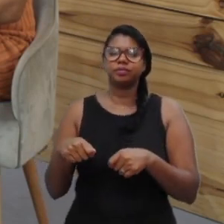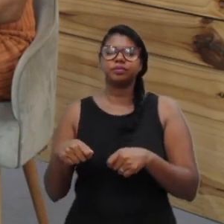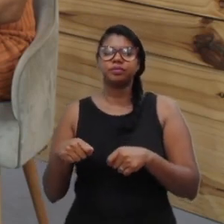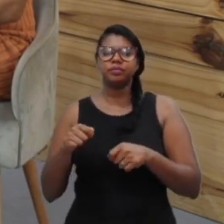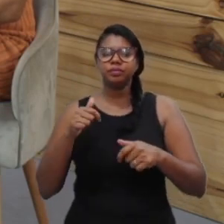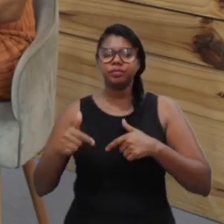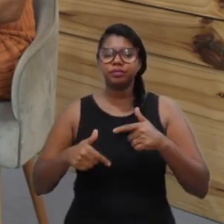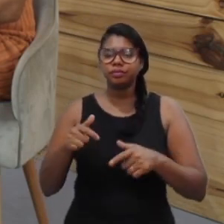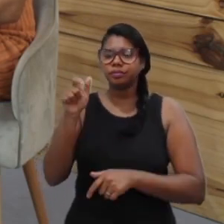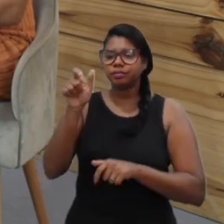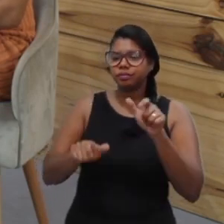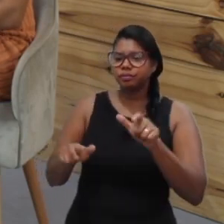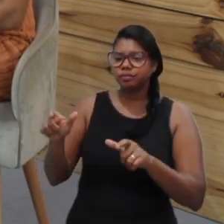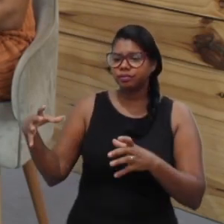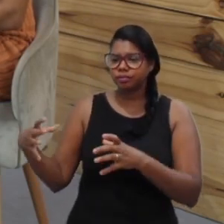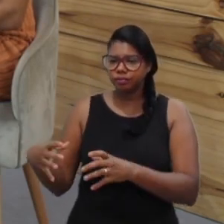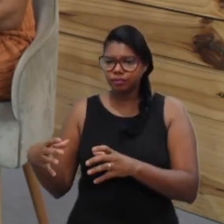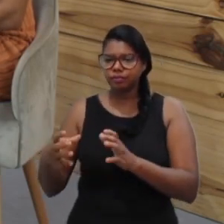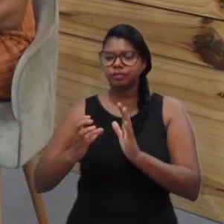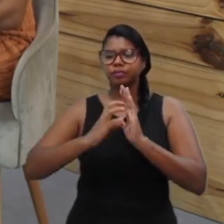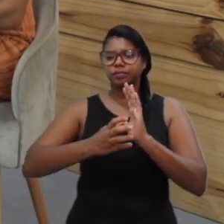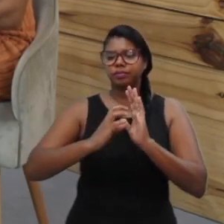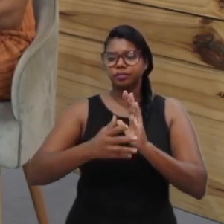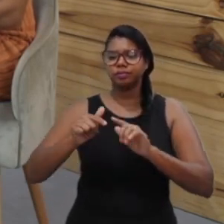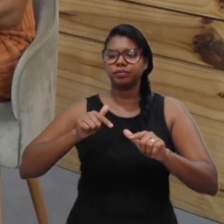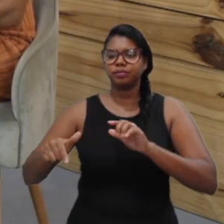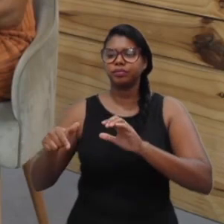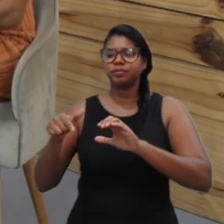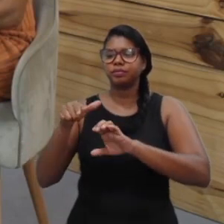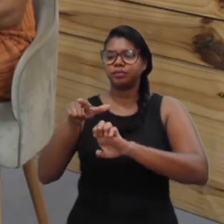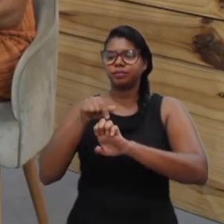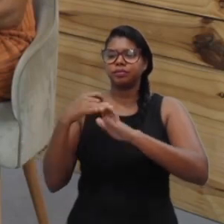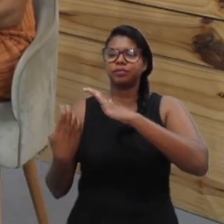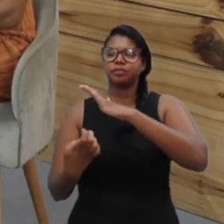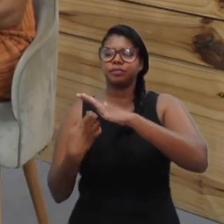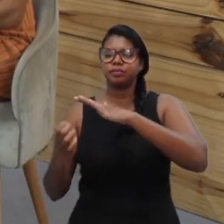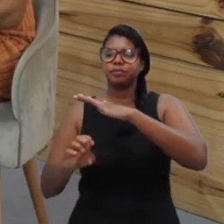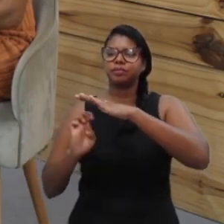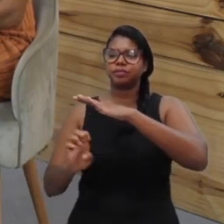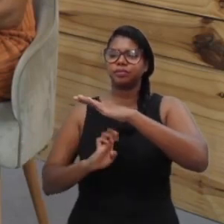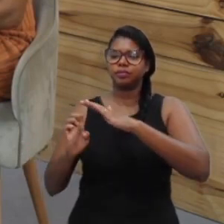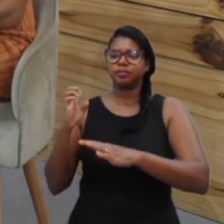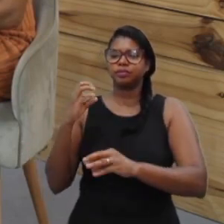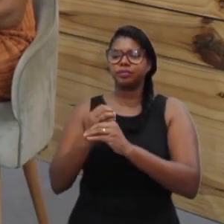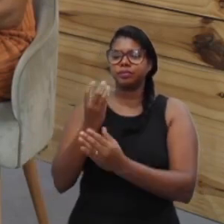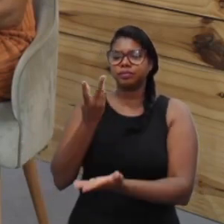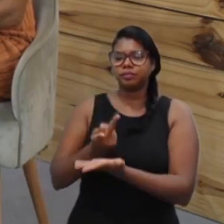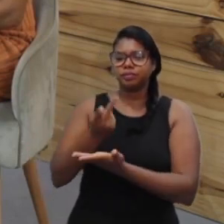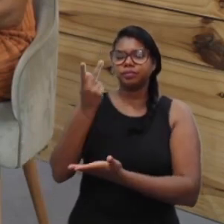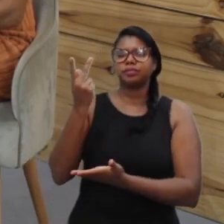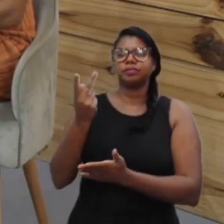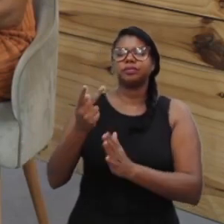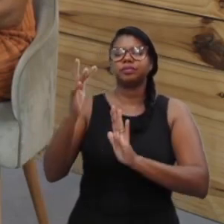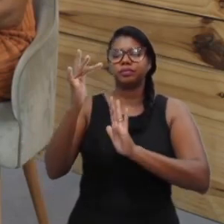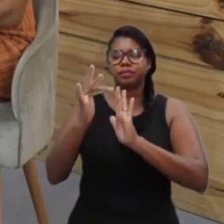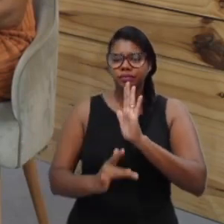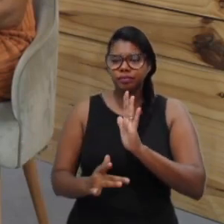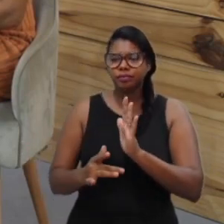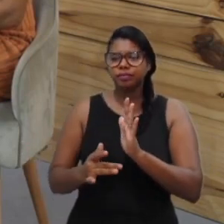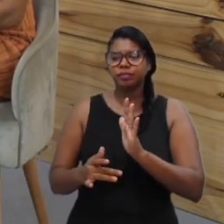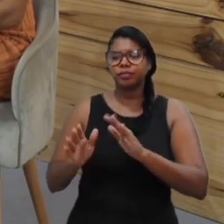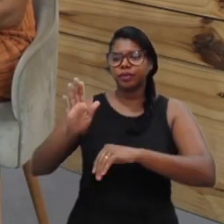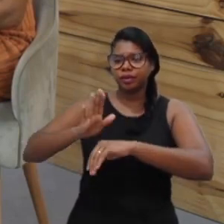de cada funcionário, cada colaborador, gerou a demanda para contratar